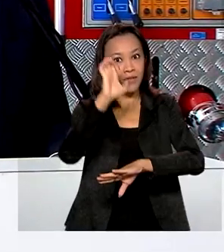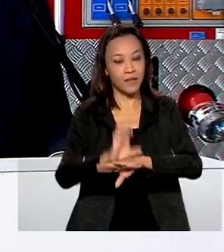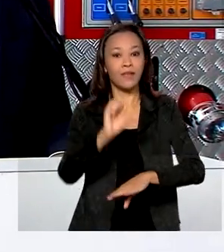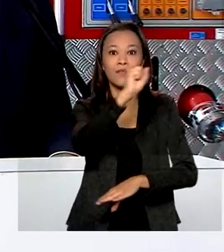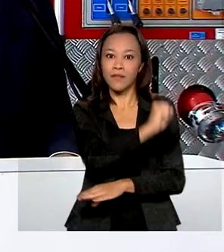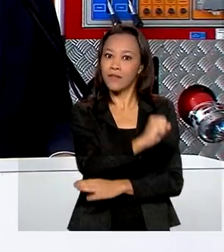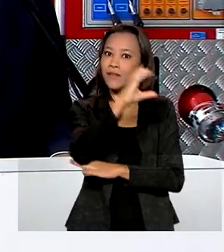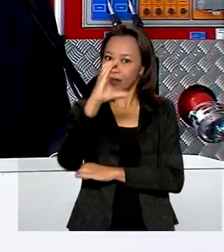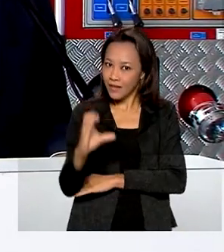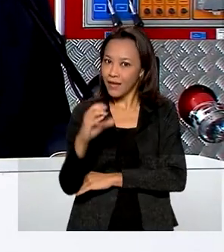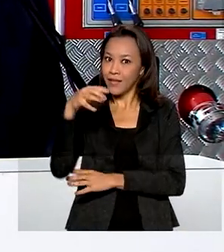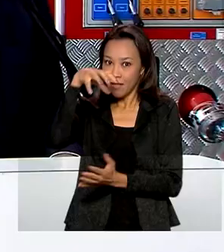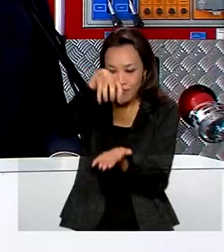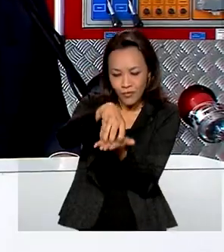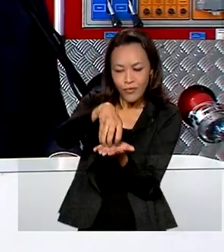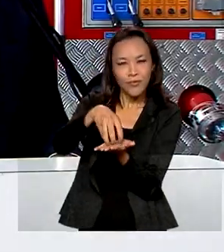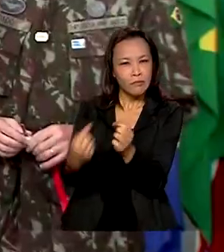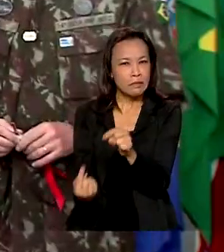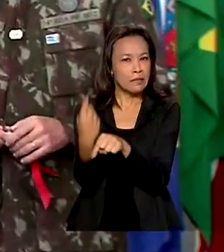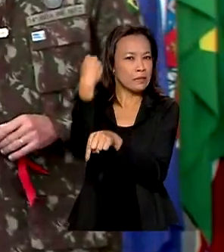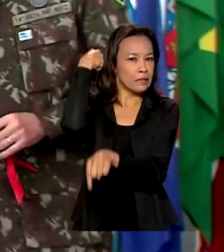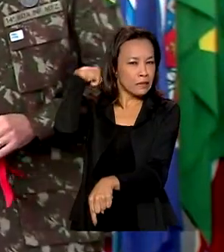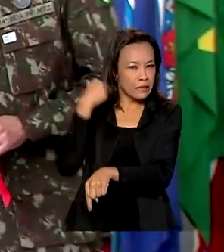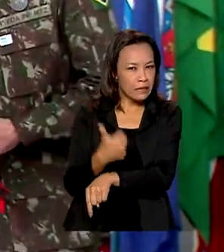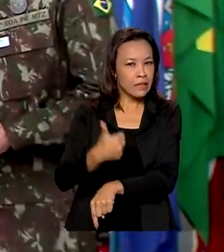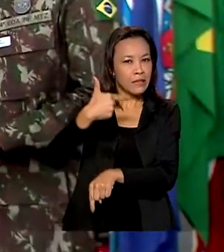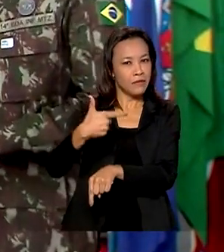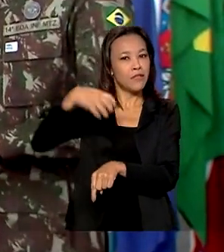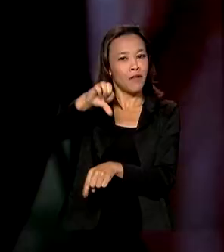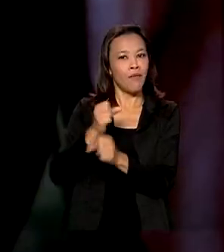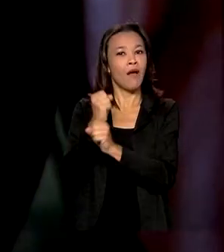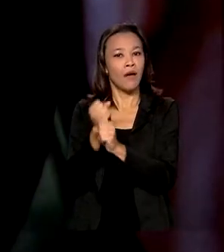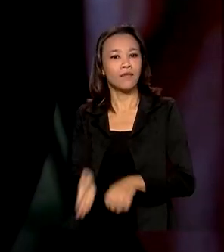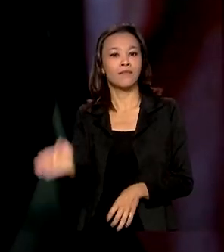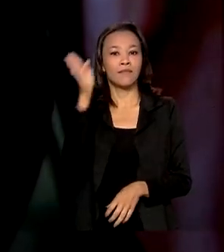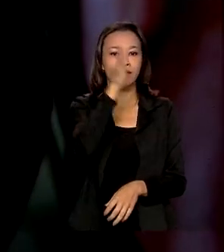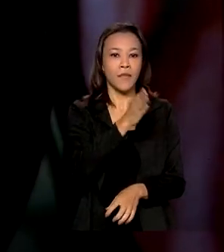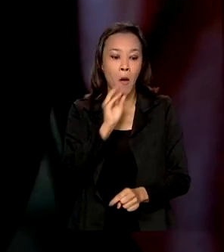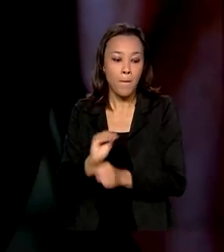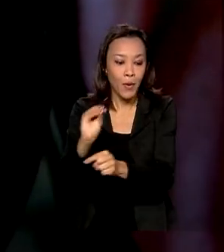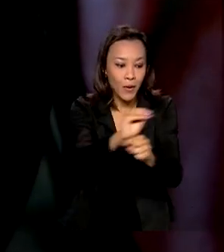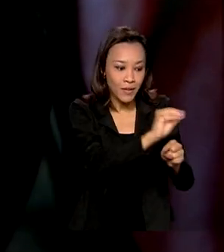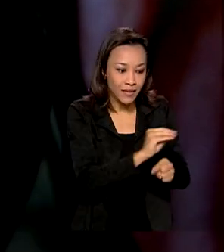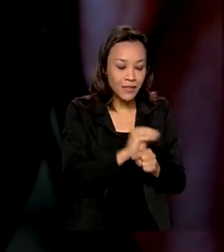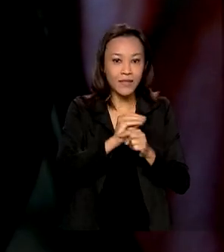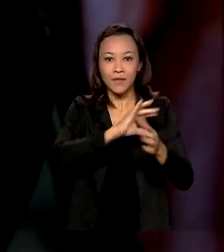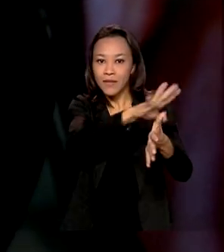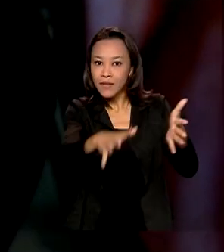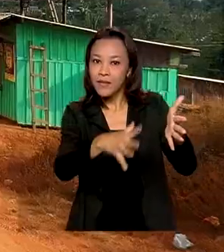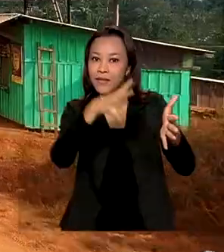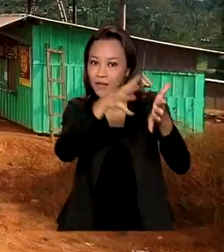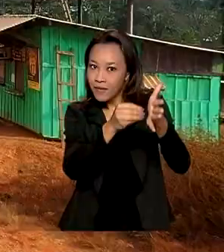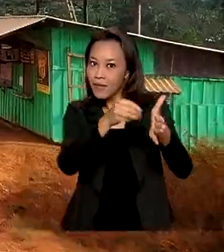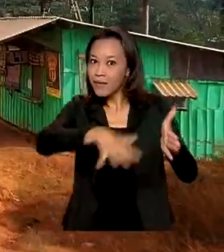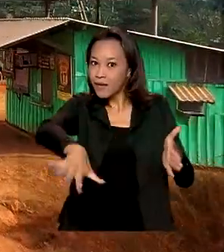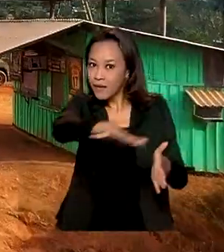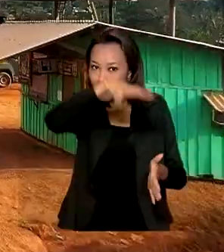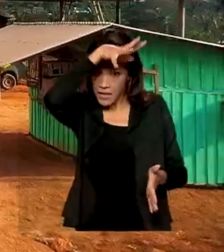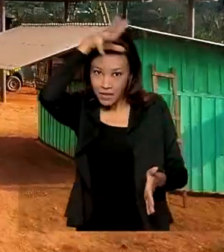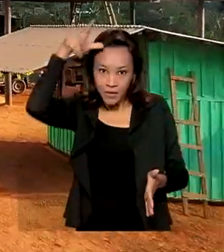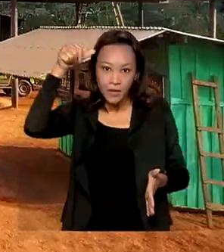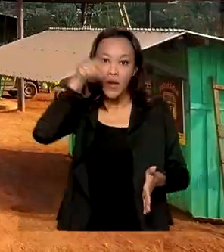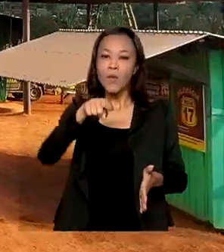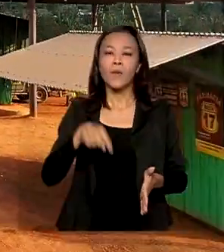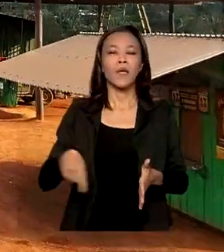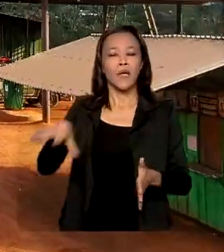Catarina. Instituição existe há 129 anos. Proteção da Amazônia. No Pará, militares e agentes